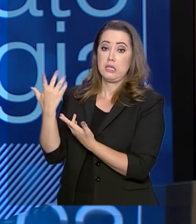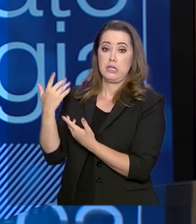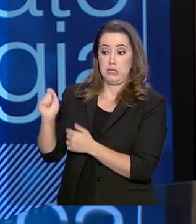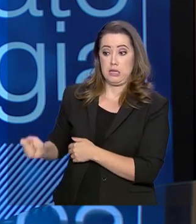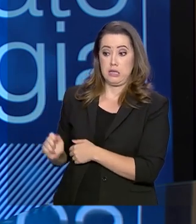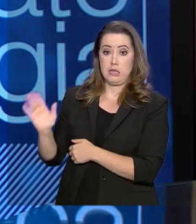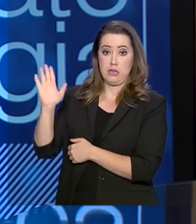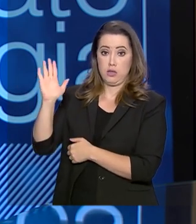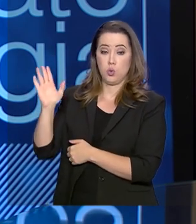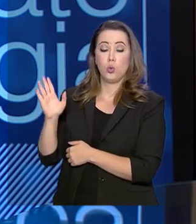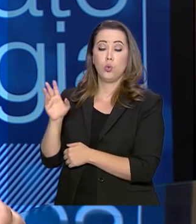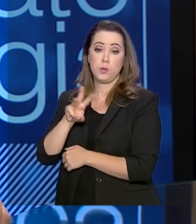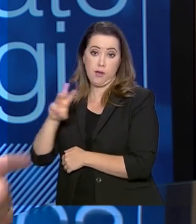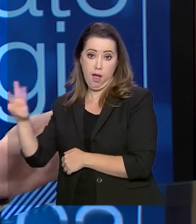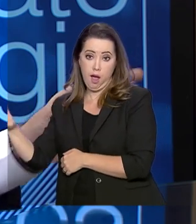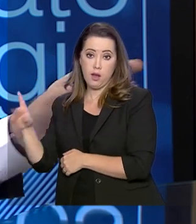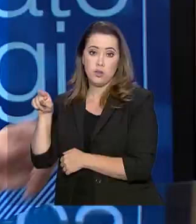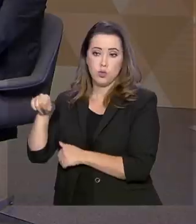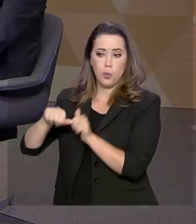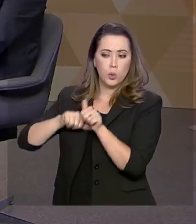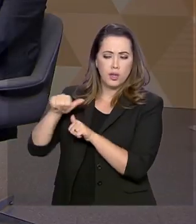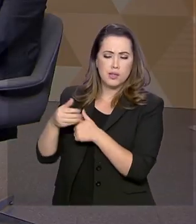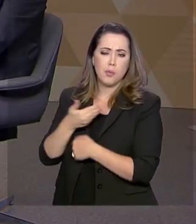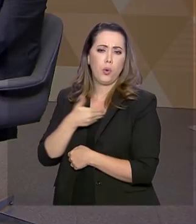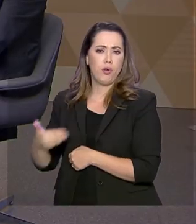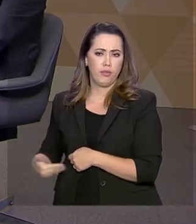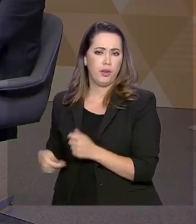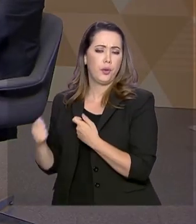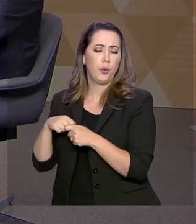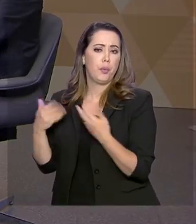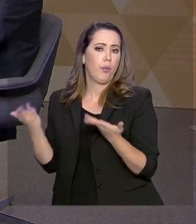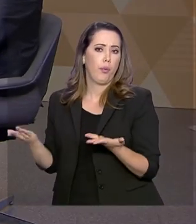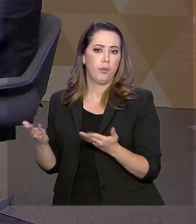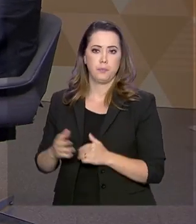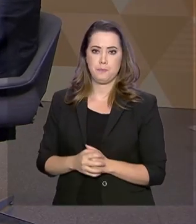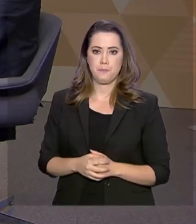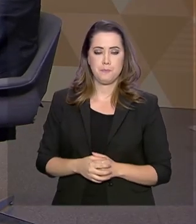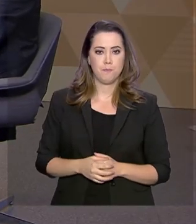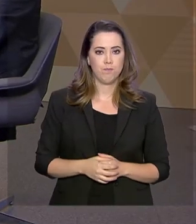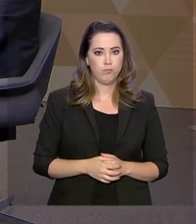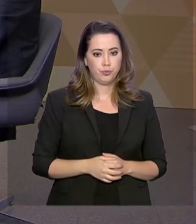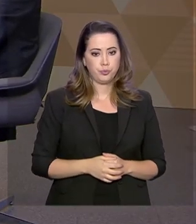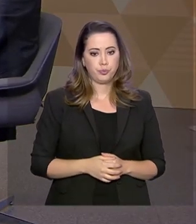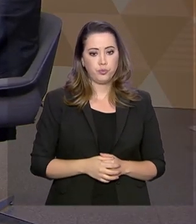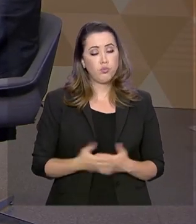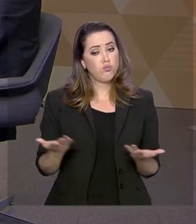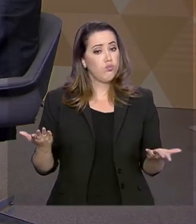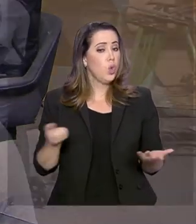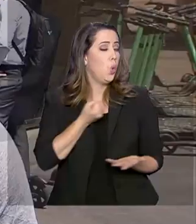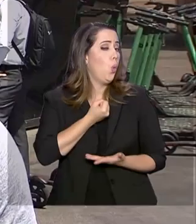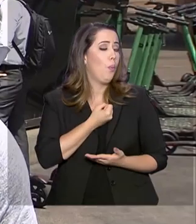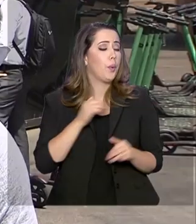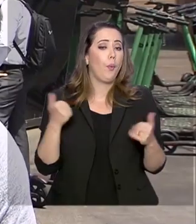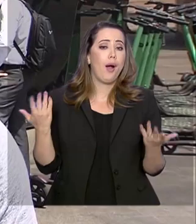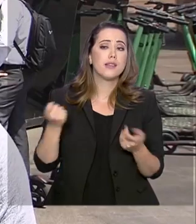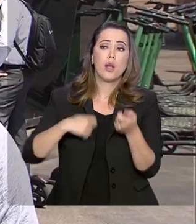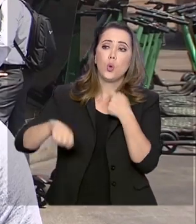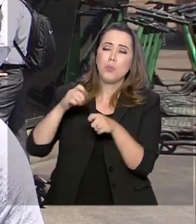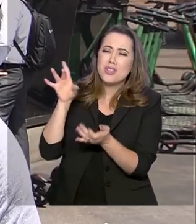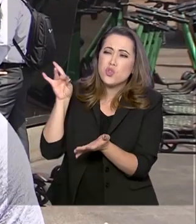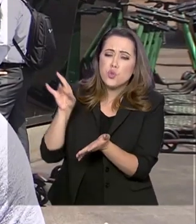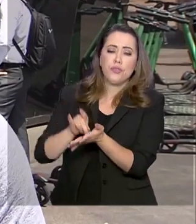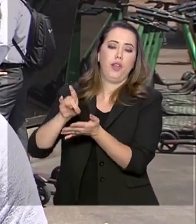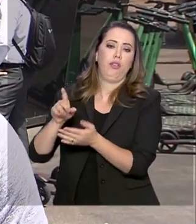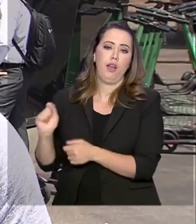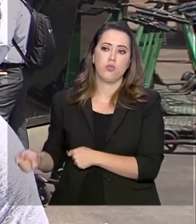pregão eletrônico, dessas mudanças para os cofres públicos. Vamos ouvi-lo. Em termos de números, quais são as economias reais